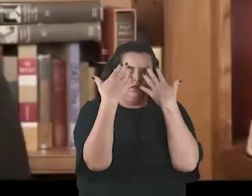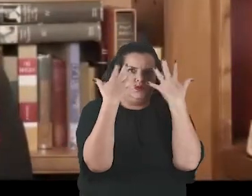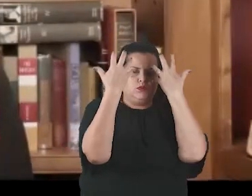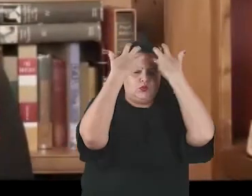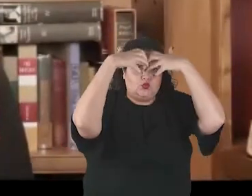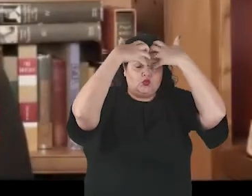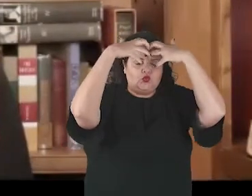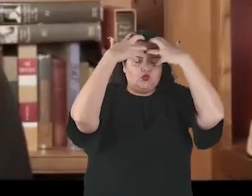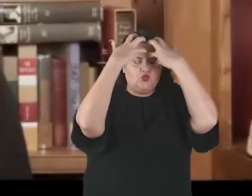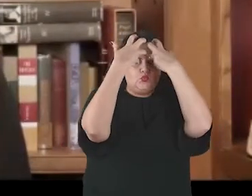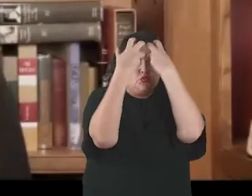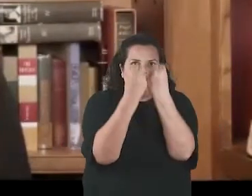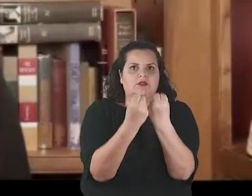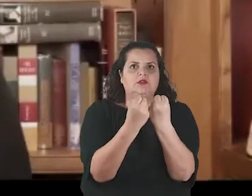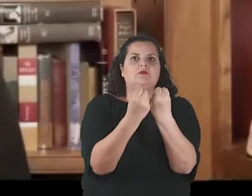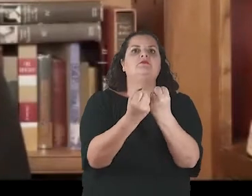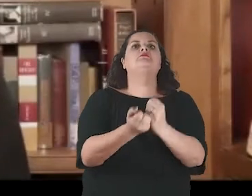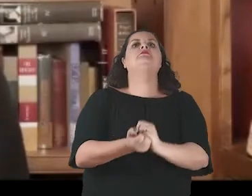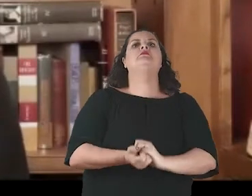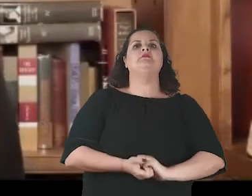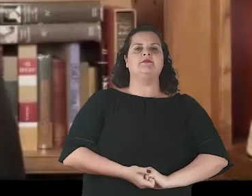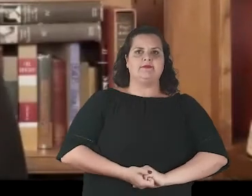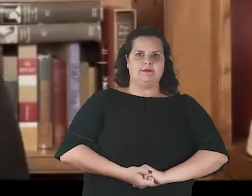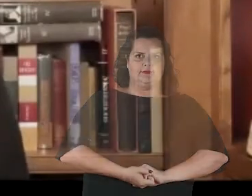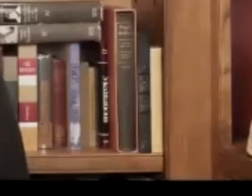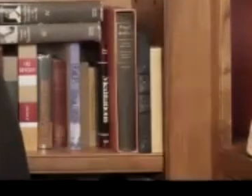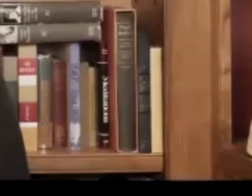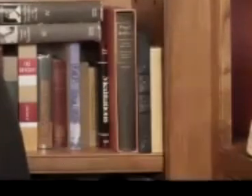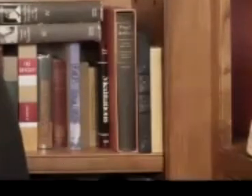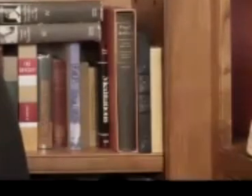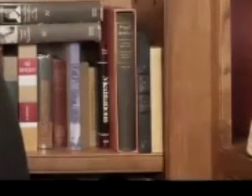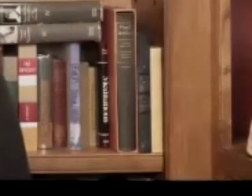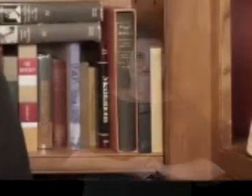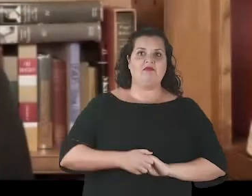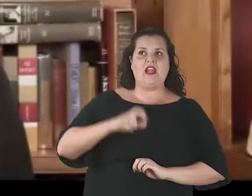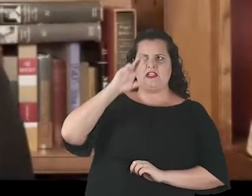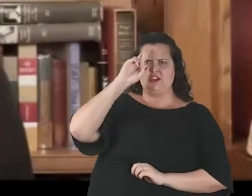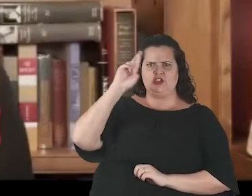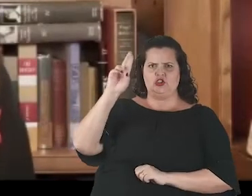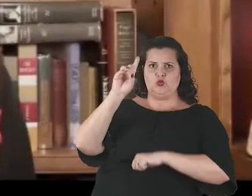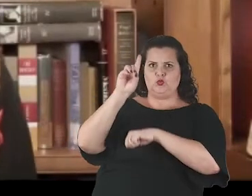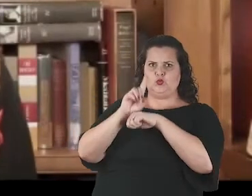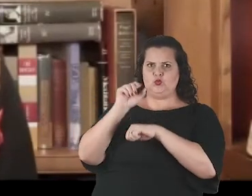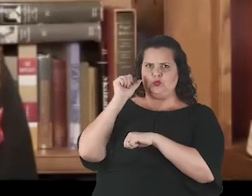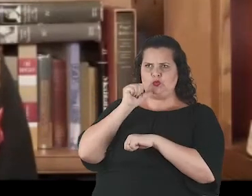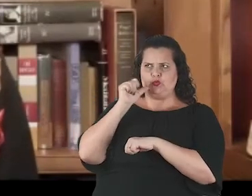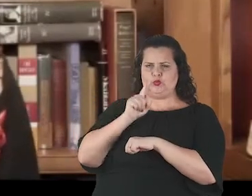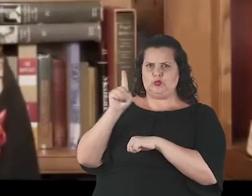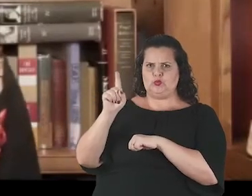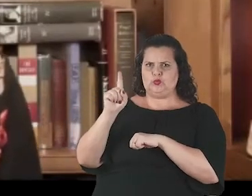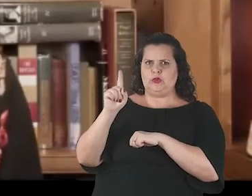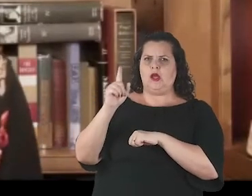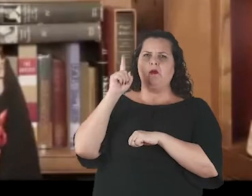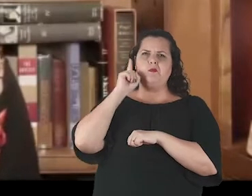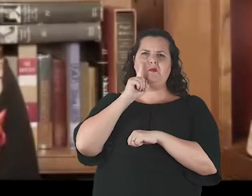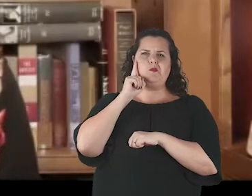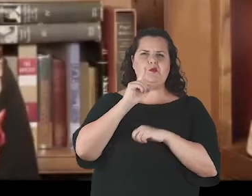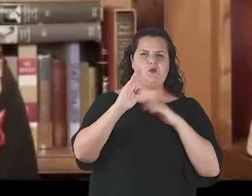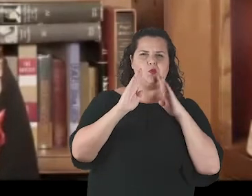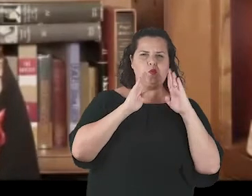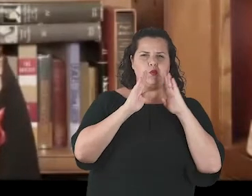mensagens subliminares, microtargeting psicológico e muito, muito mais. A diretora norte